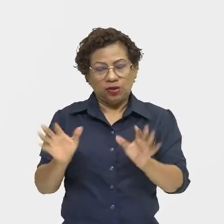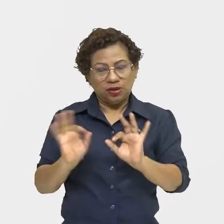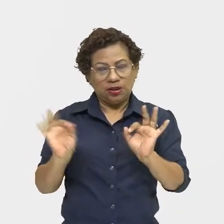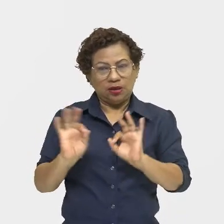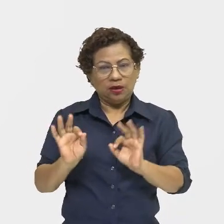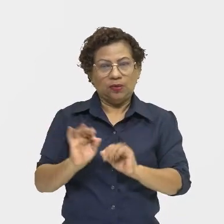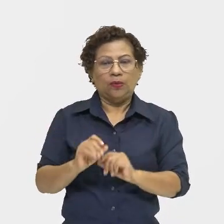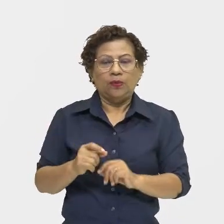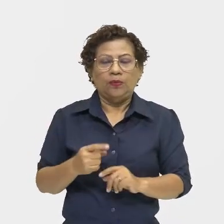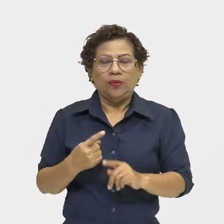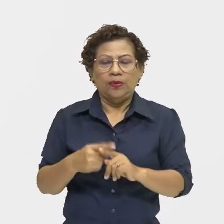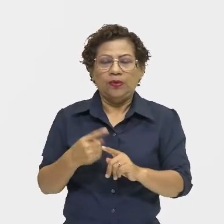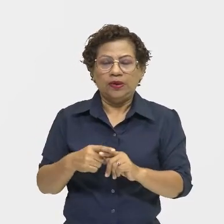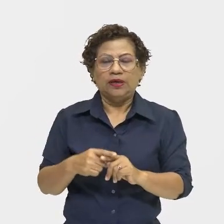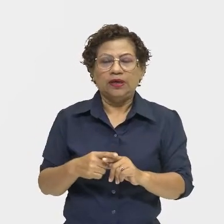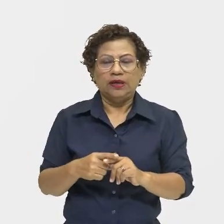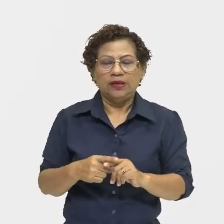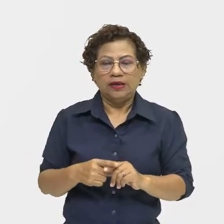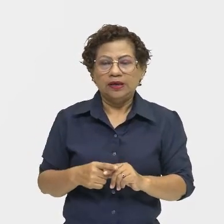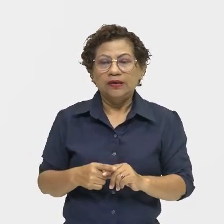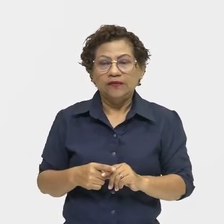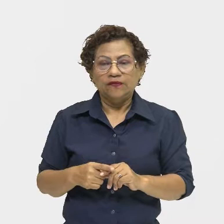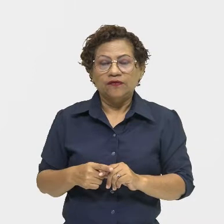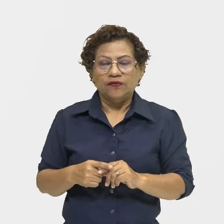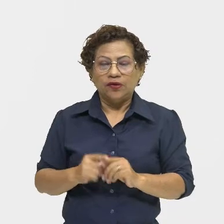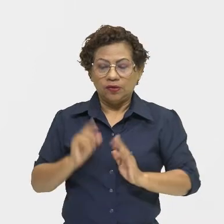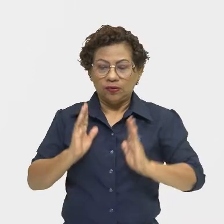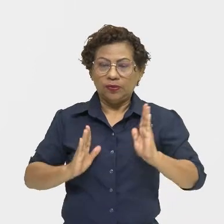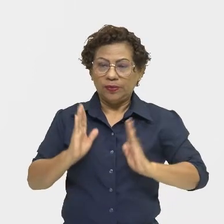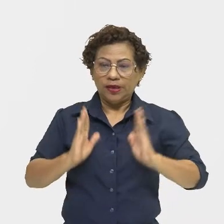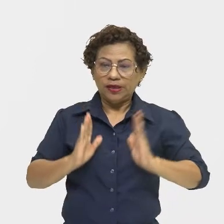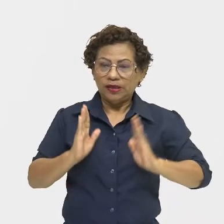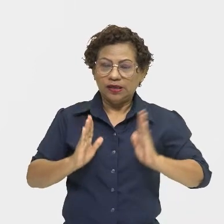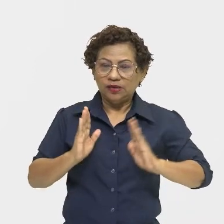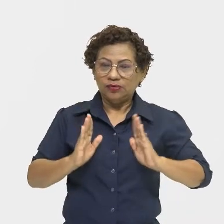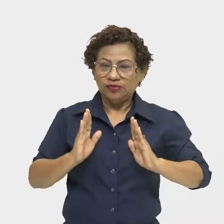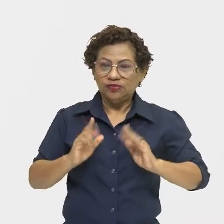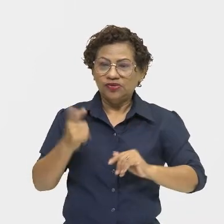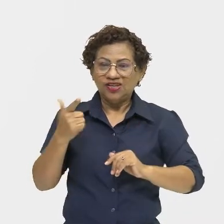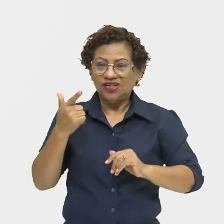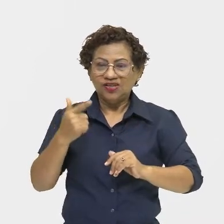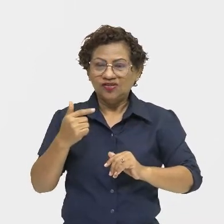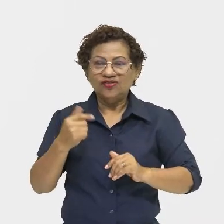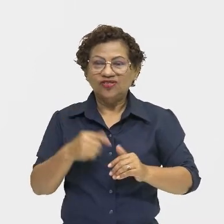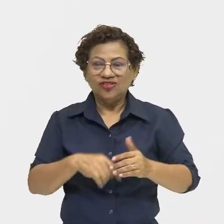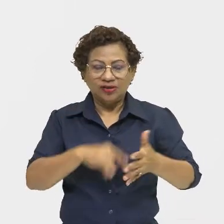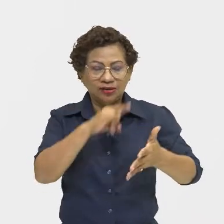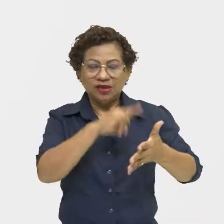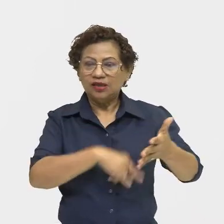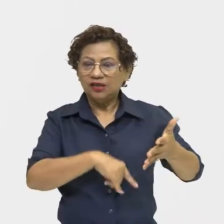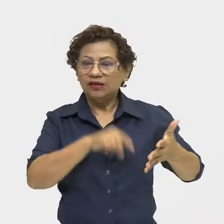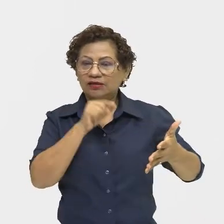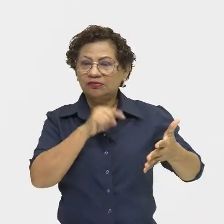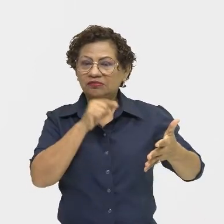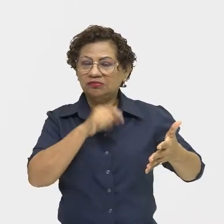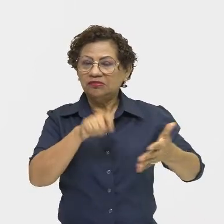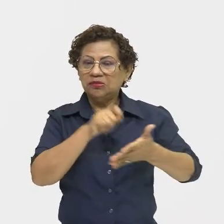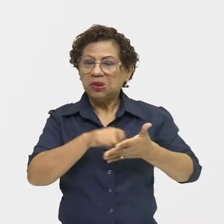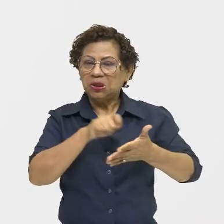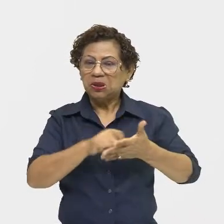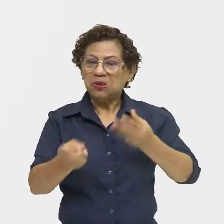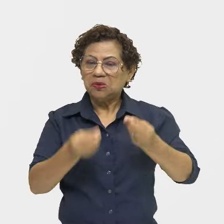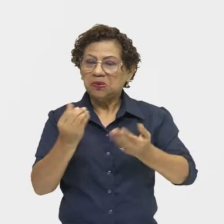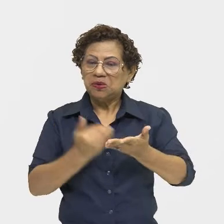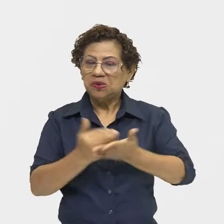nome porque é um período que não foi registrado por nenhum documento escrito. No entanto, o homem pré-histórico